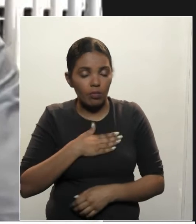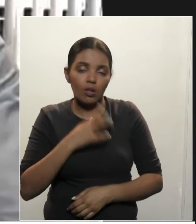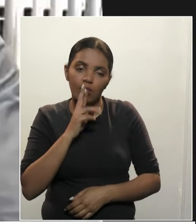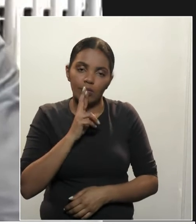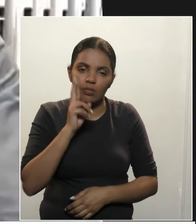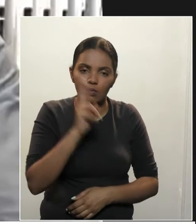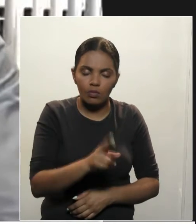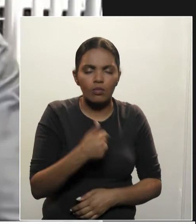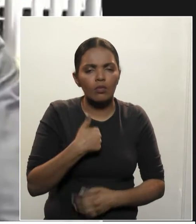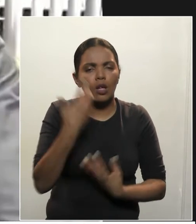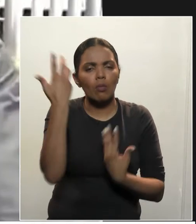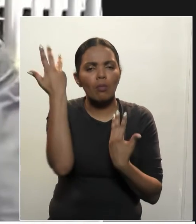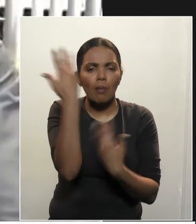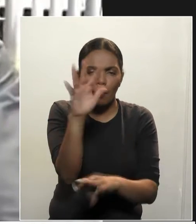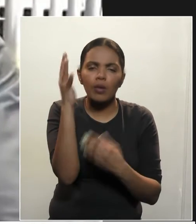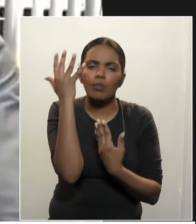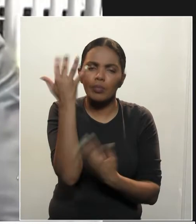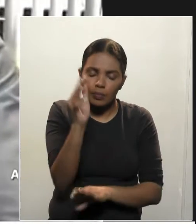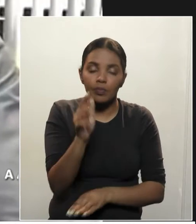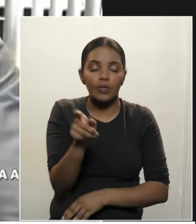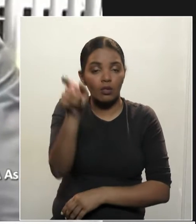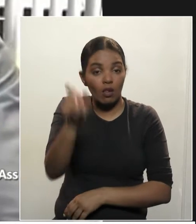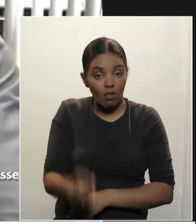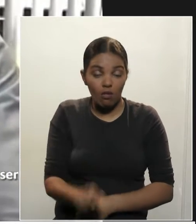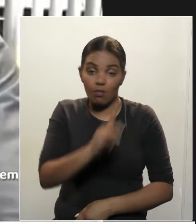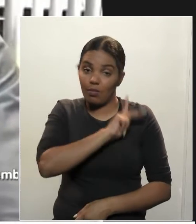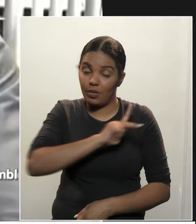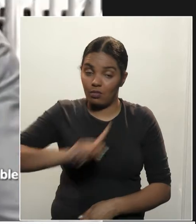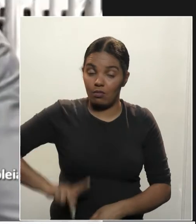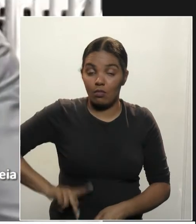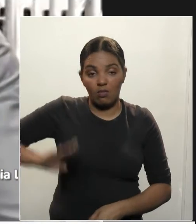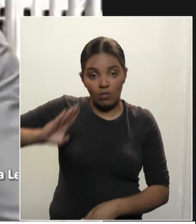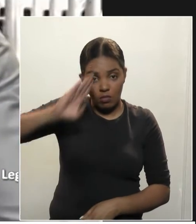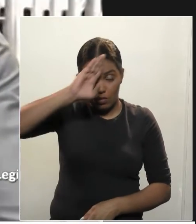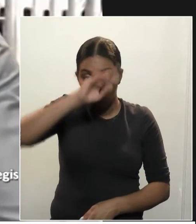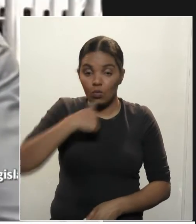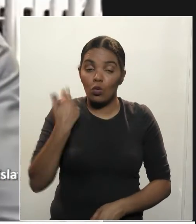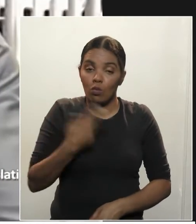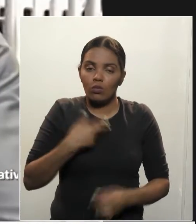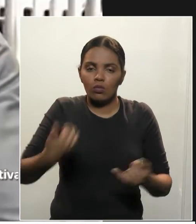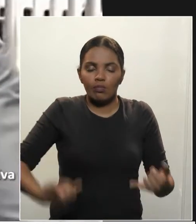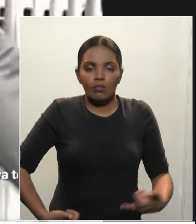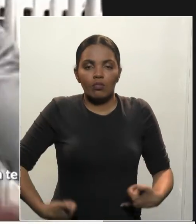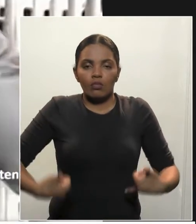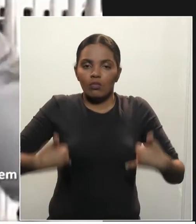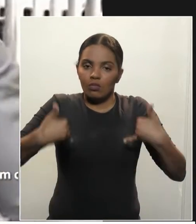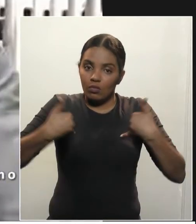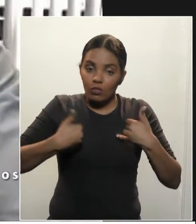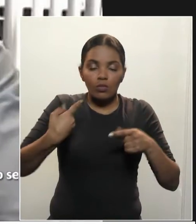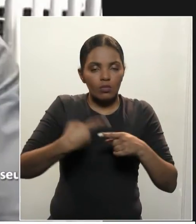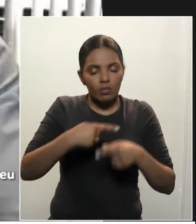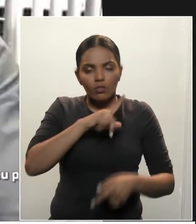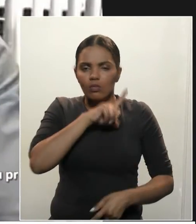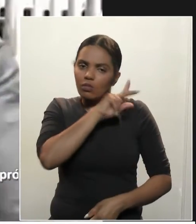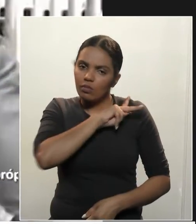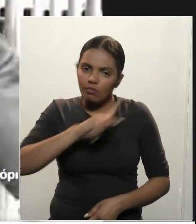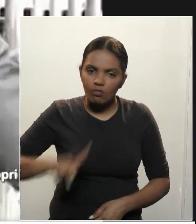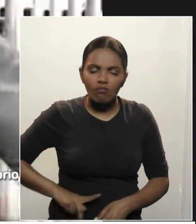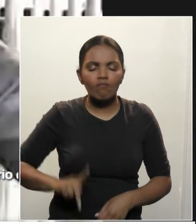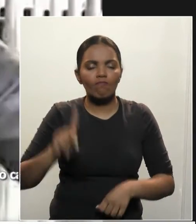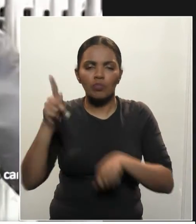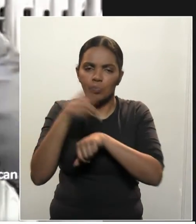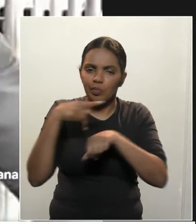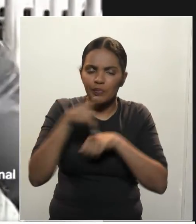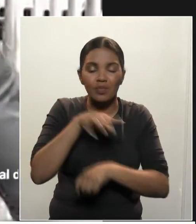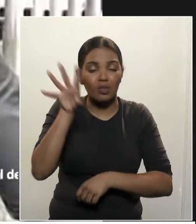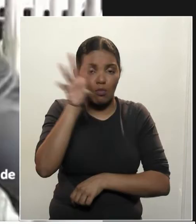E eu aqui parabenizo o presidente Bolsonaro. Temos um orgulho hoje de ter um presidente patriota, um presidente que já